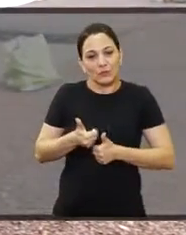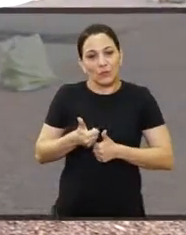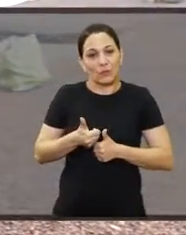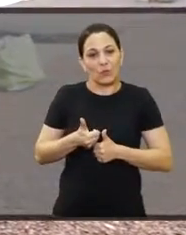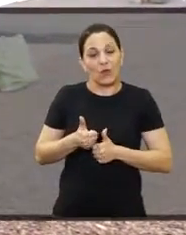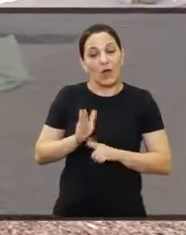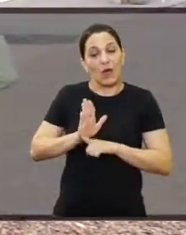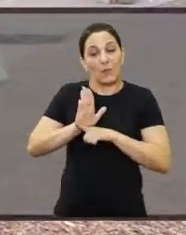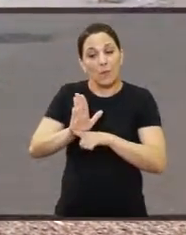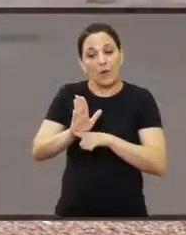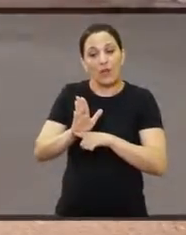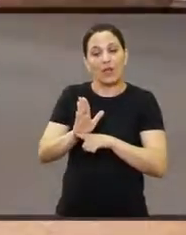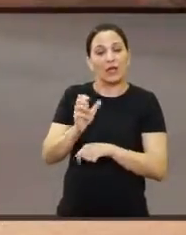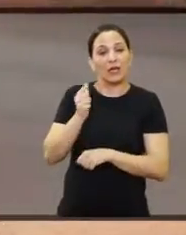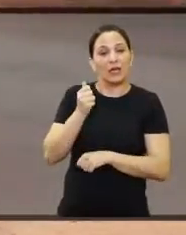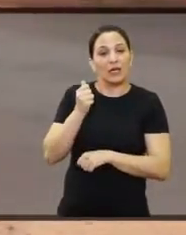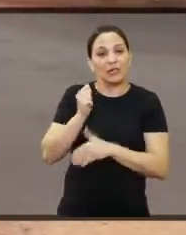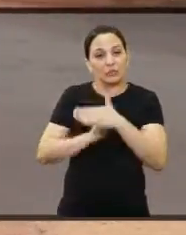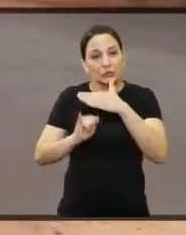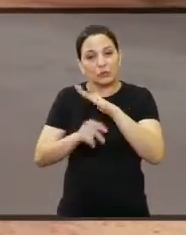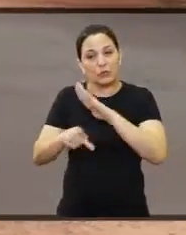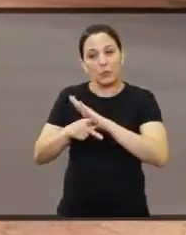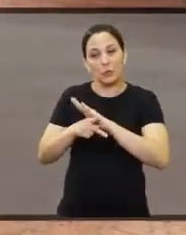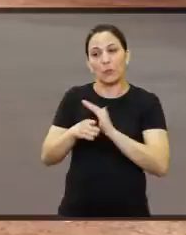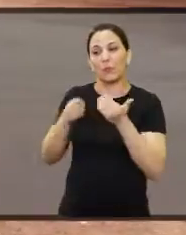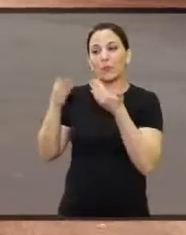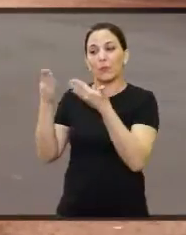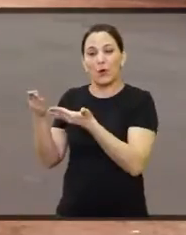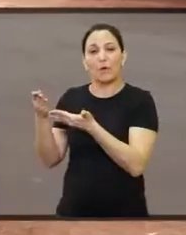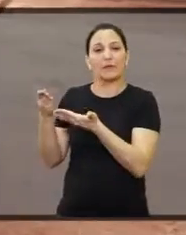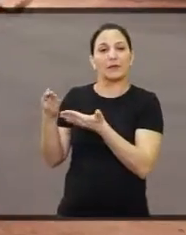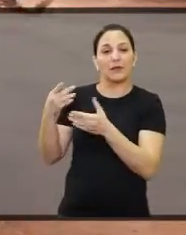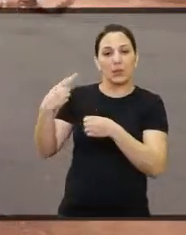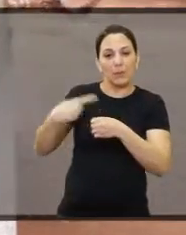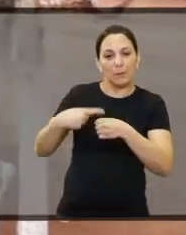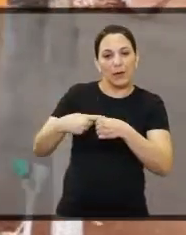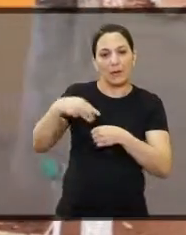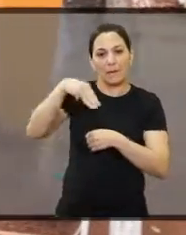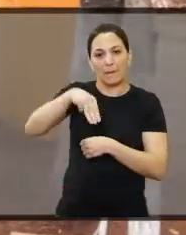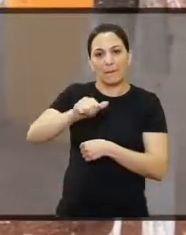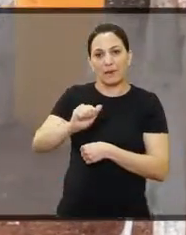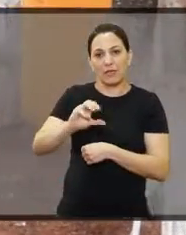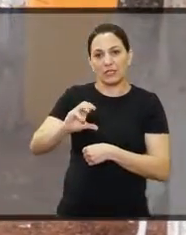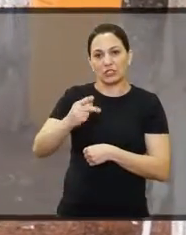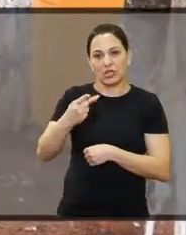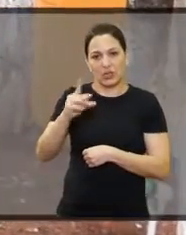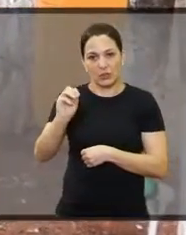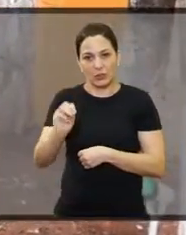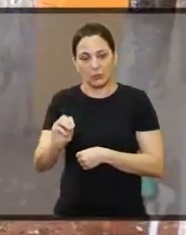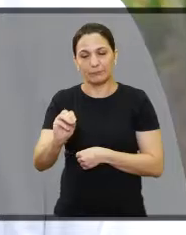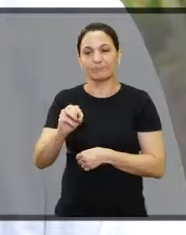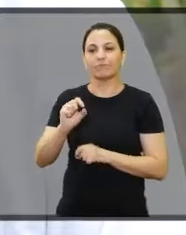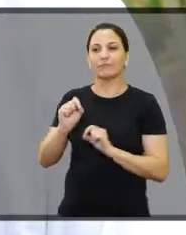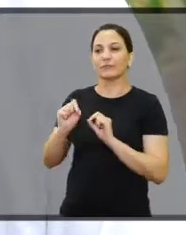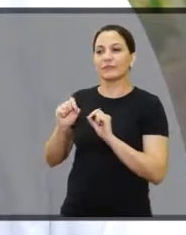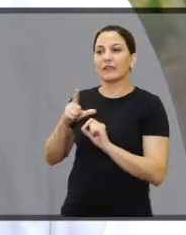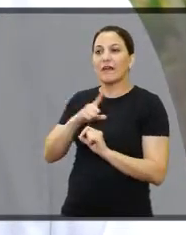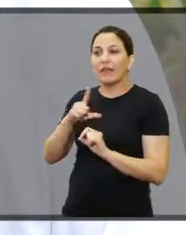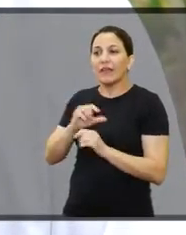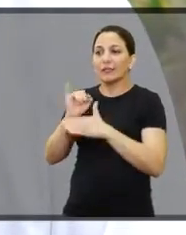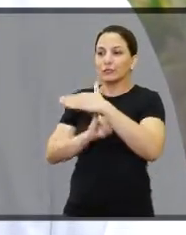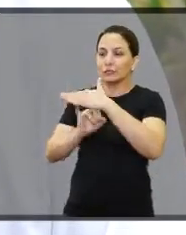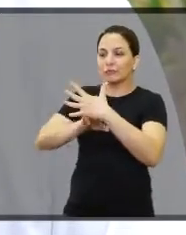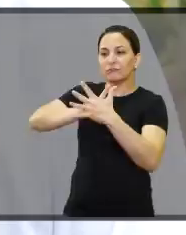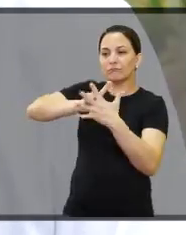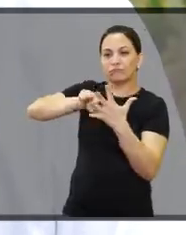adotou aos montes. Gerson ajuda a Associação São Pio, comunidade terapêutica no bairro dos Machados. É óbvio